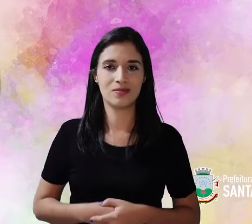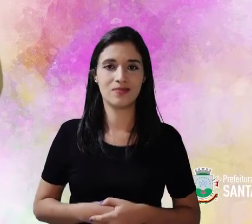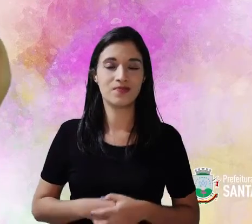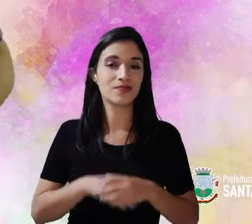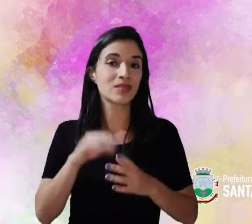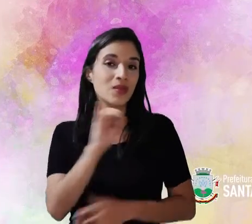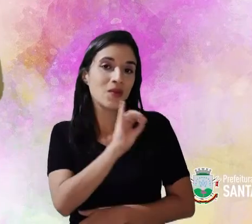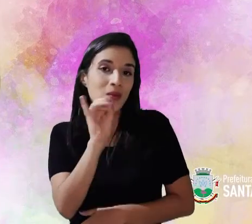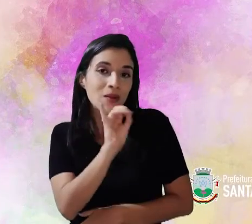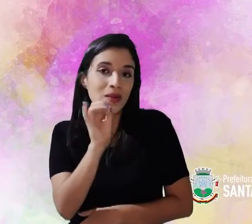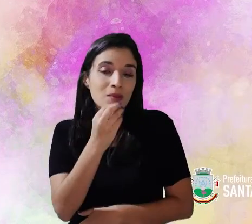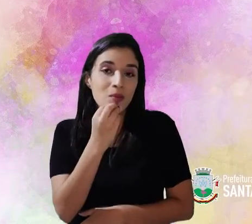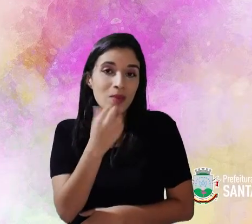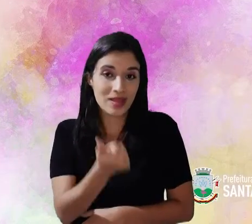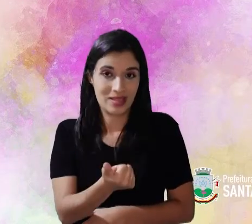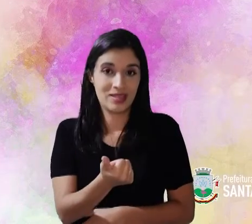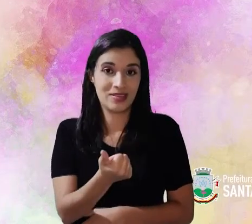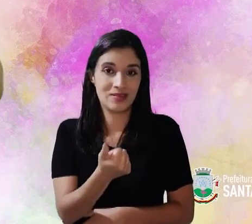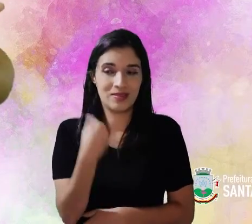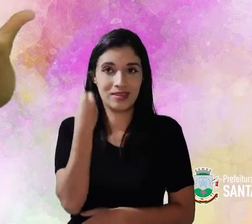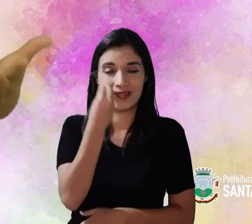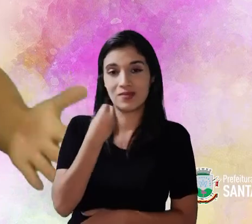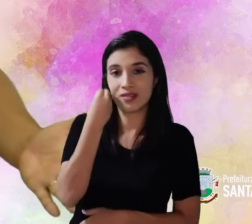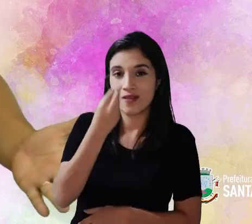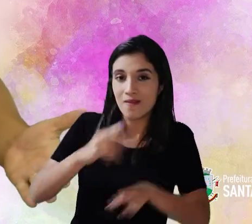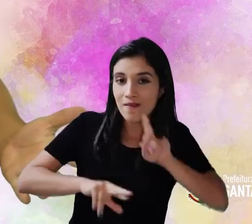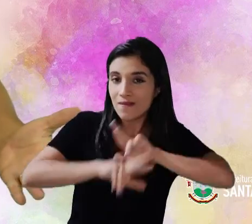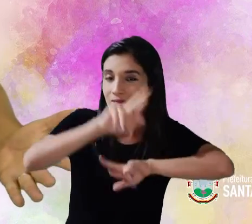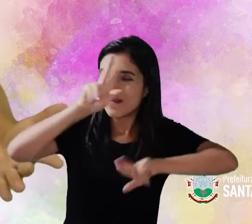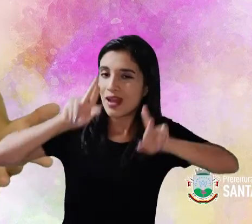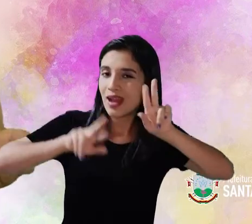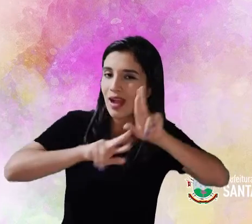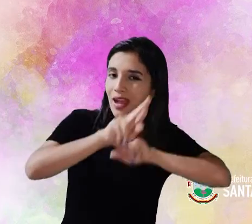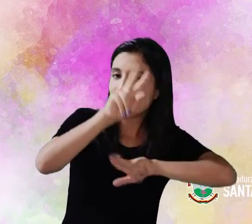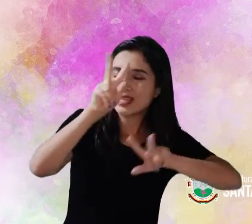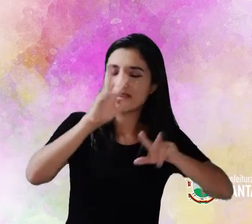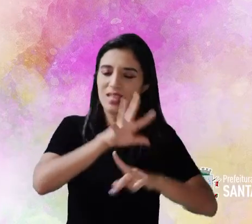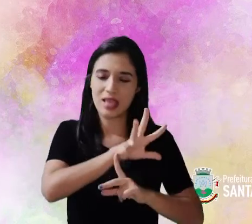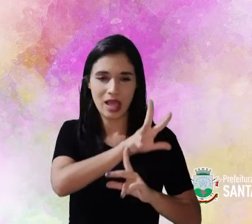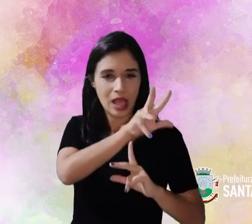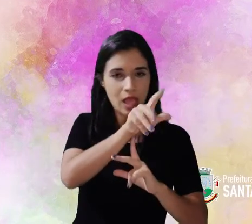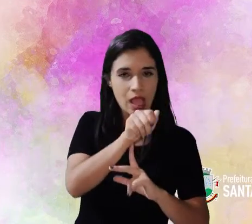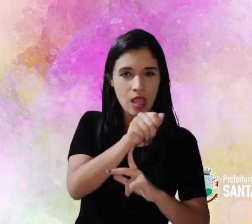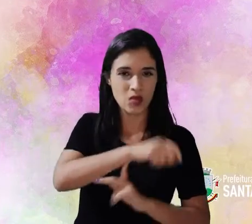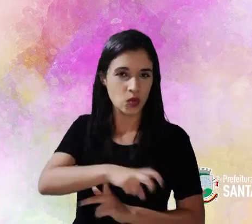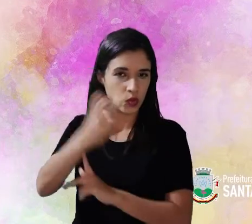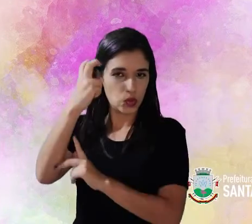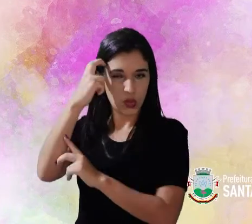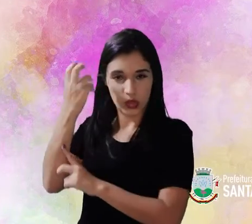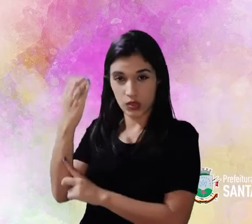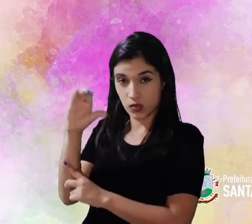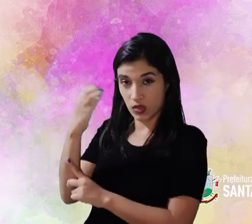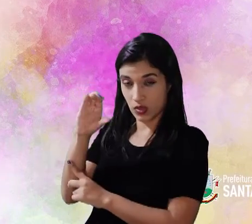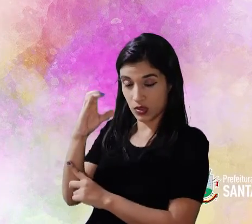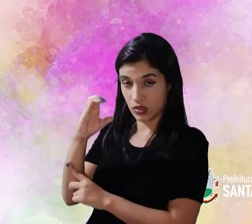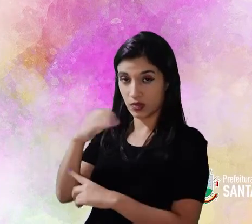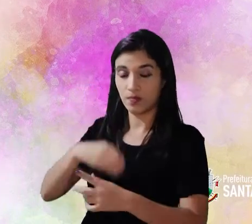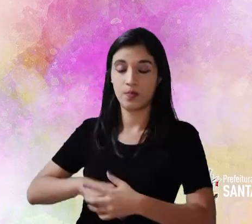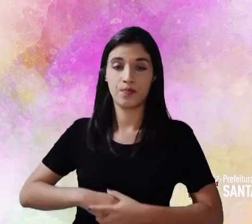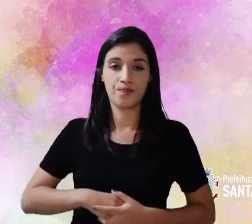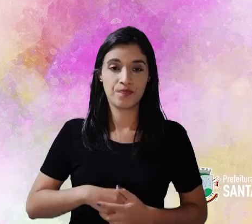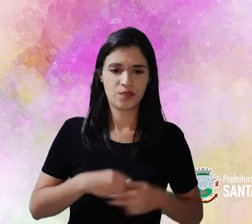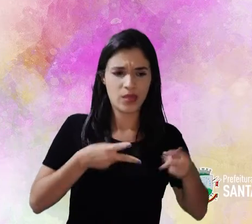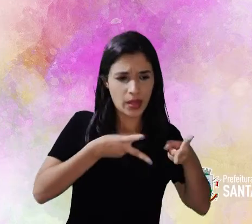Olá, galerinha! Ao experienciarmos diferentes manifestações artísticas, culturais e